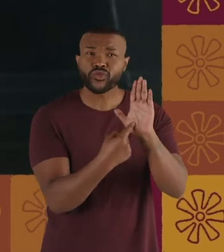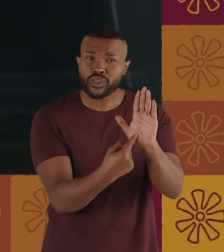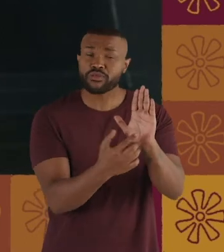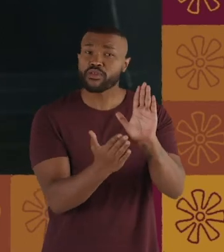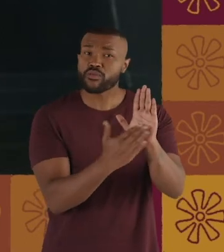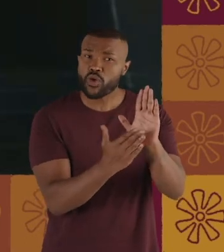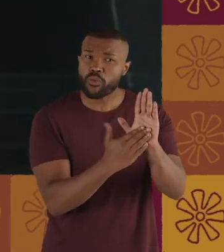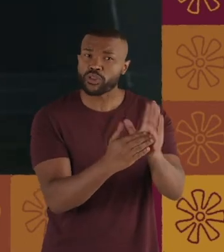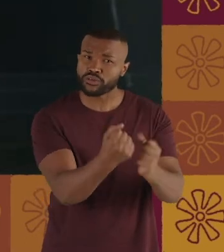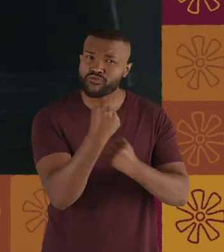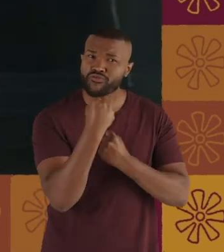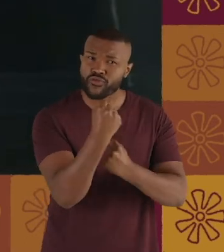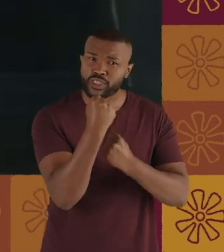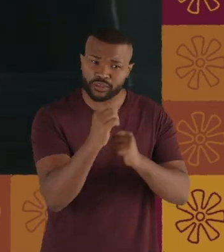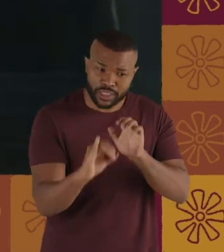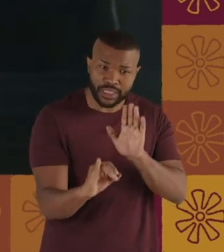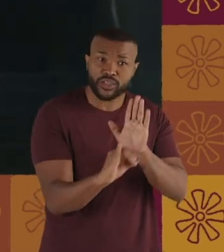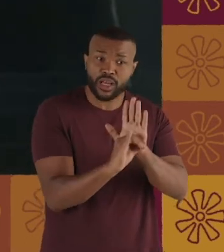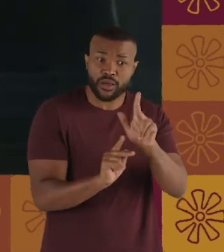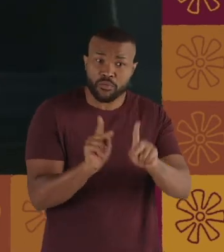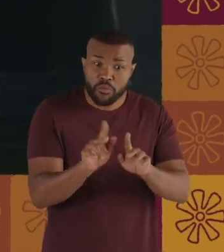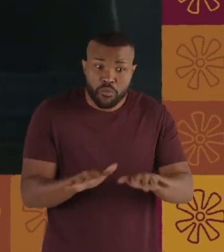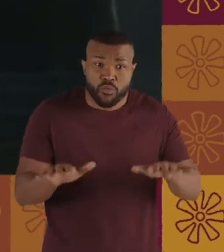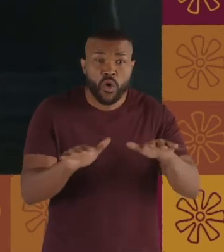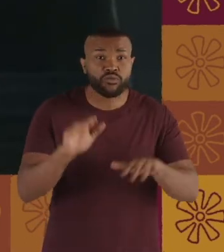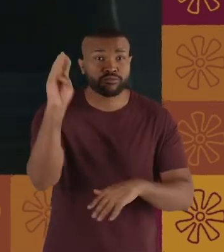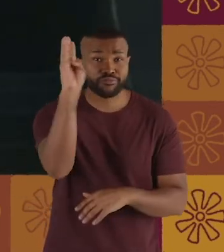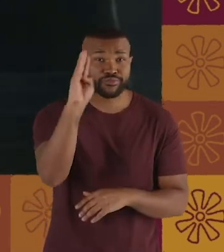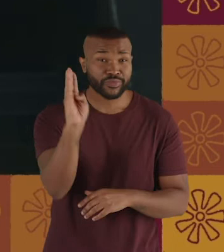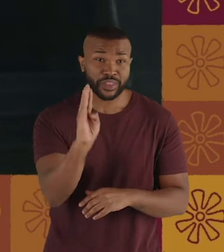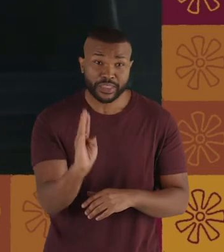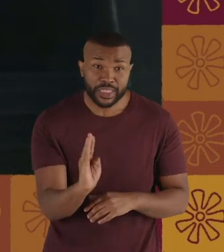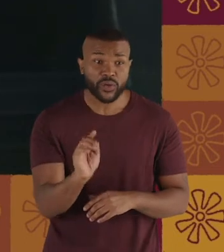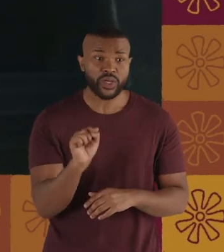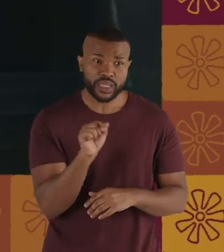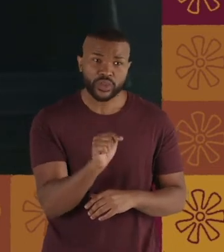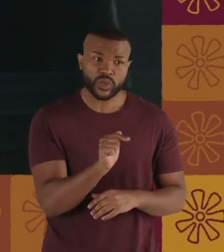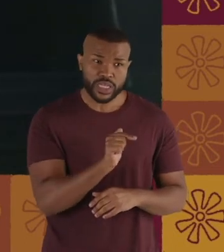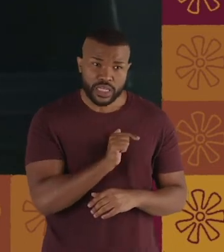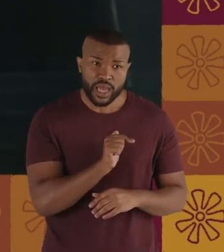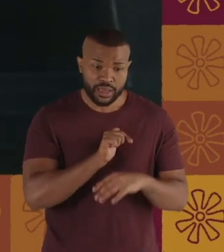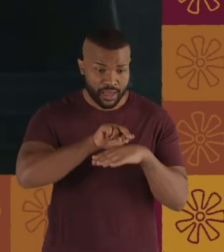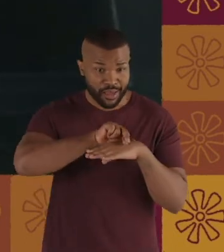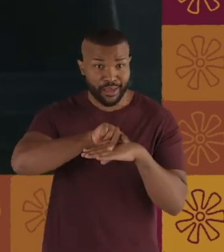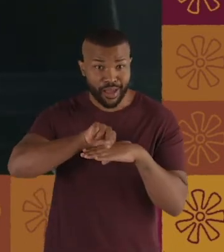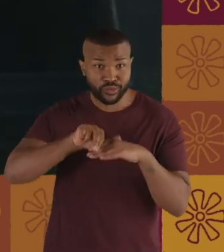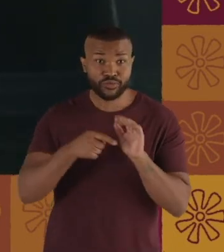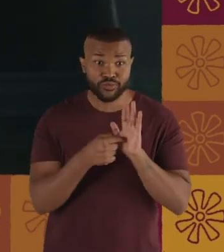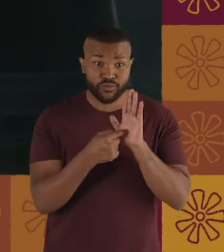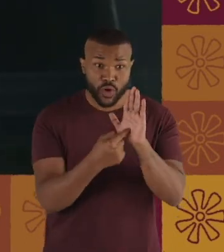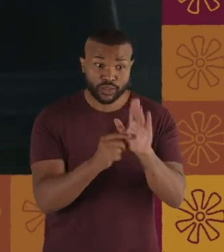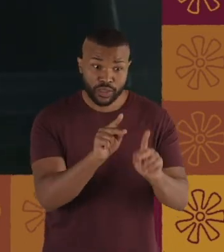Uma proposta de fortalecimento da identidade do povo brasileiro. Ela tem um forte étnico e racial